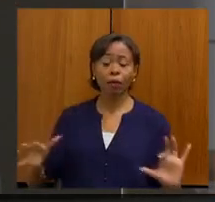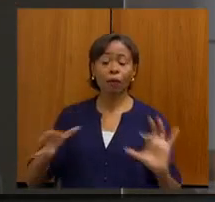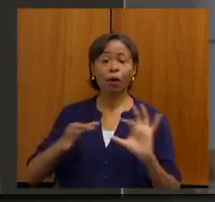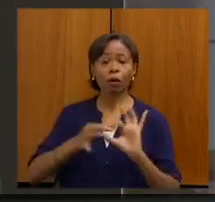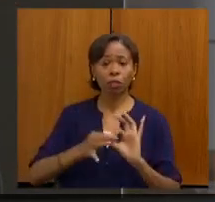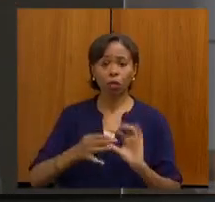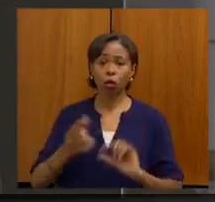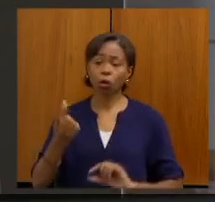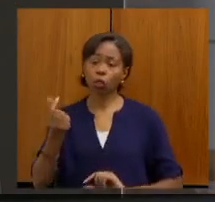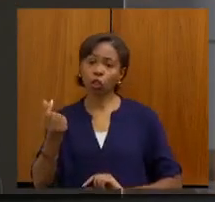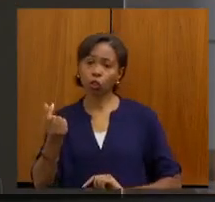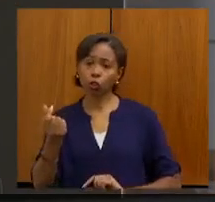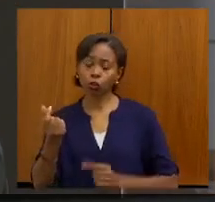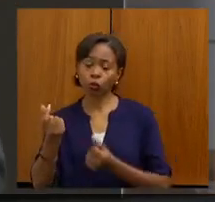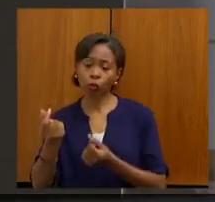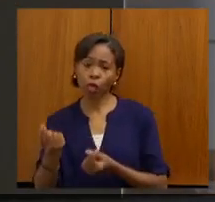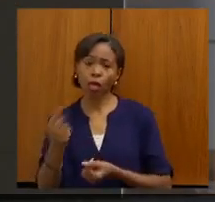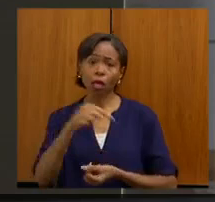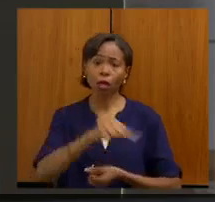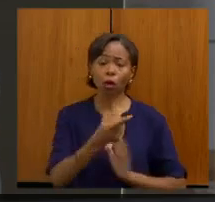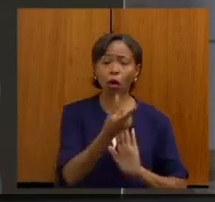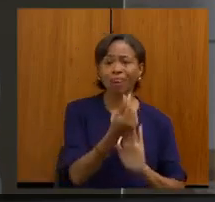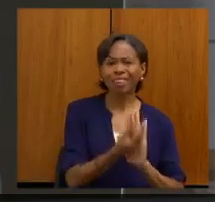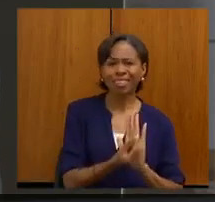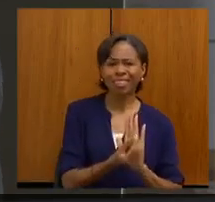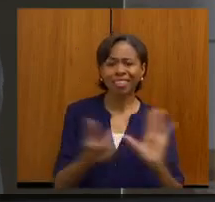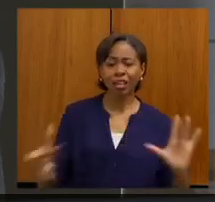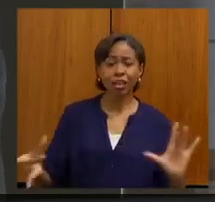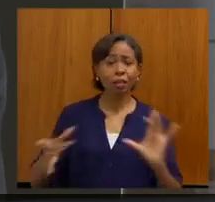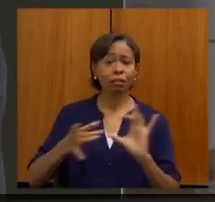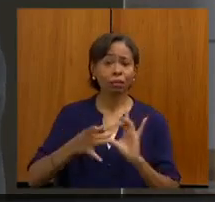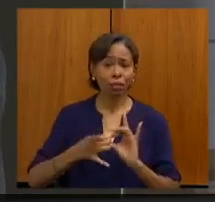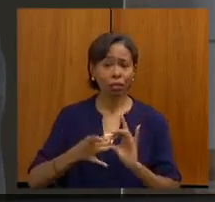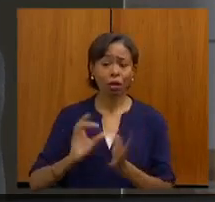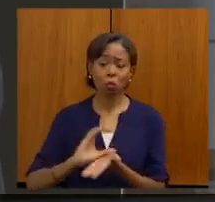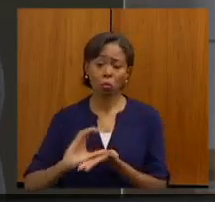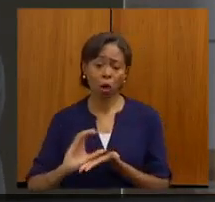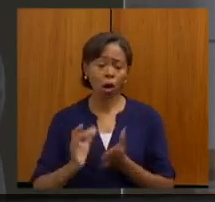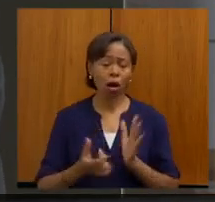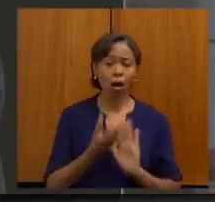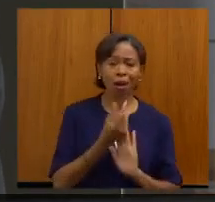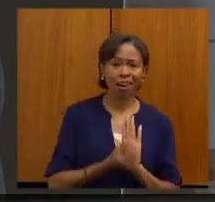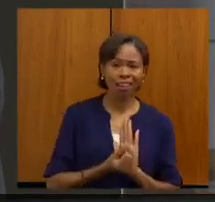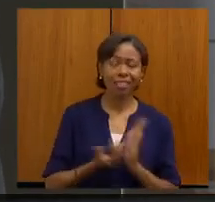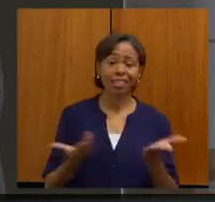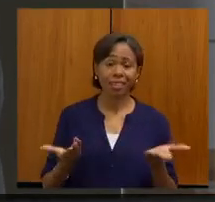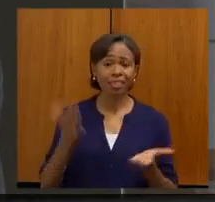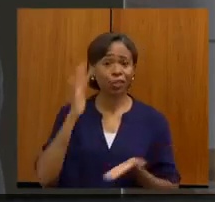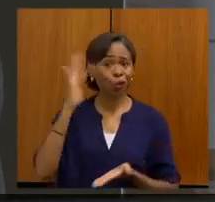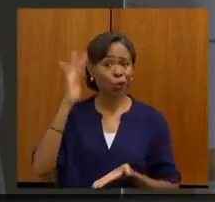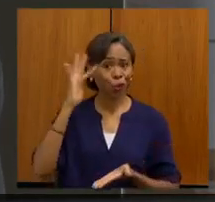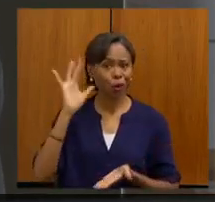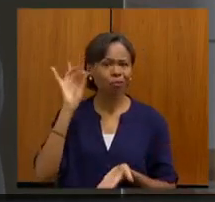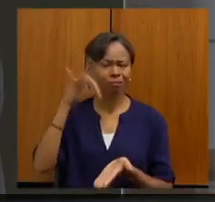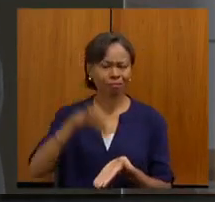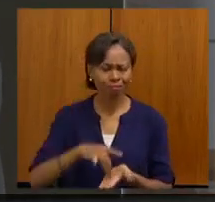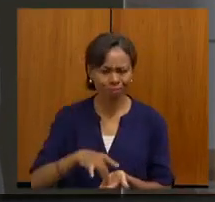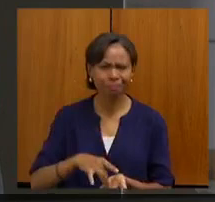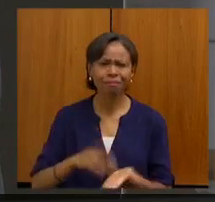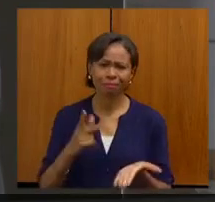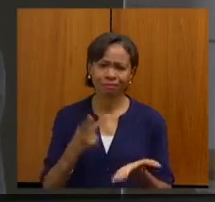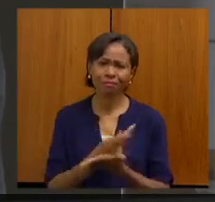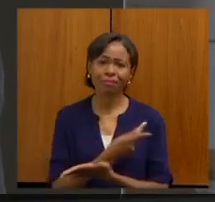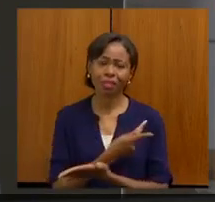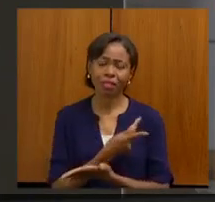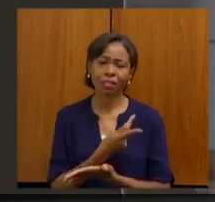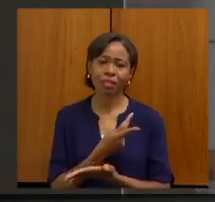com a sua vinculação financeira. Significa dizer que o que sonharmos é possível acontecer. significa dizer que